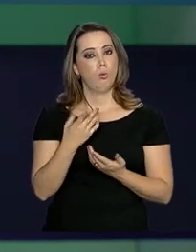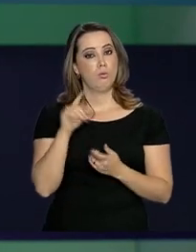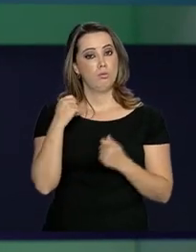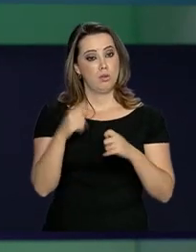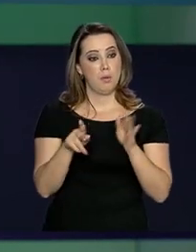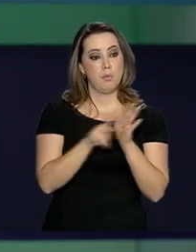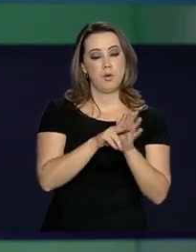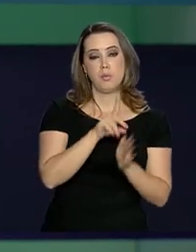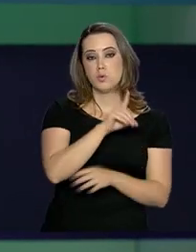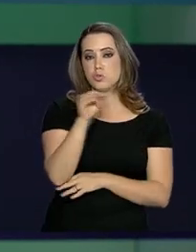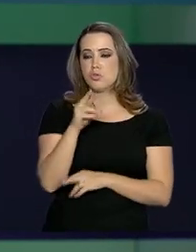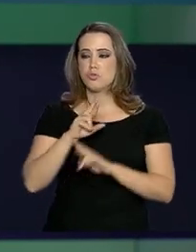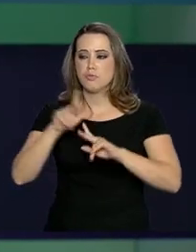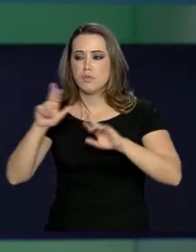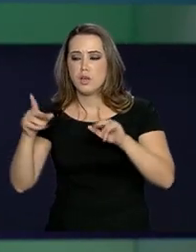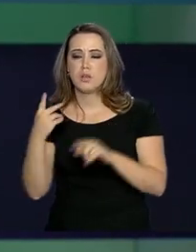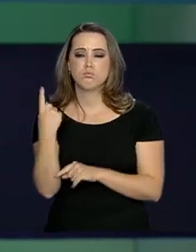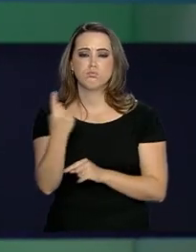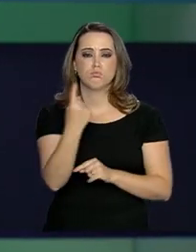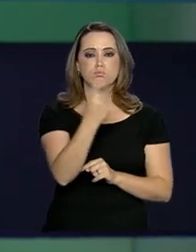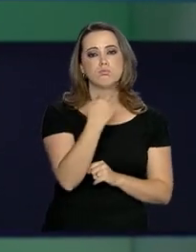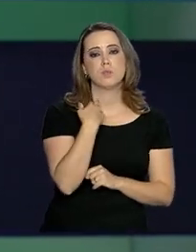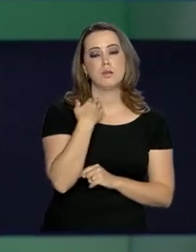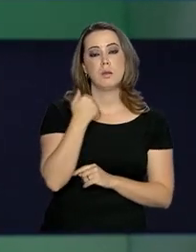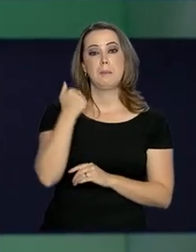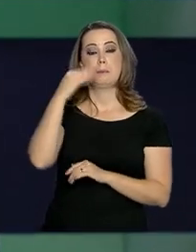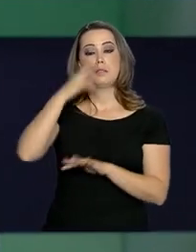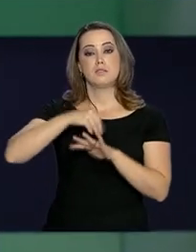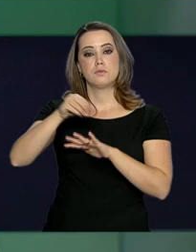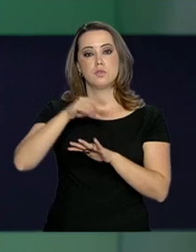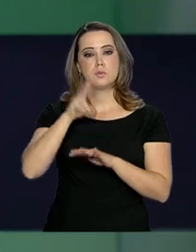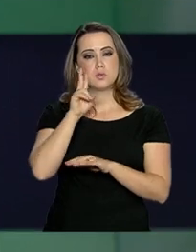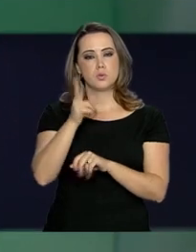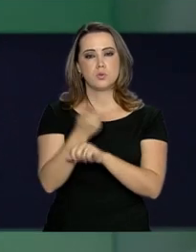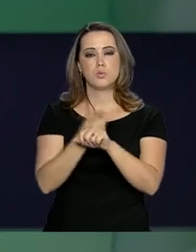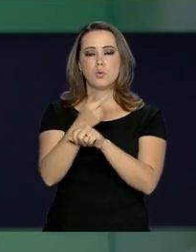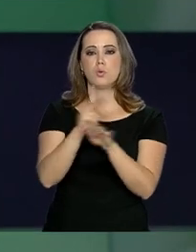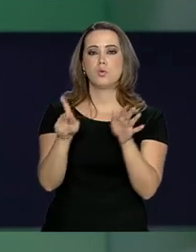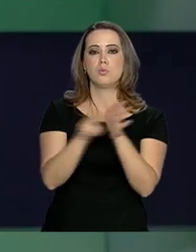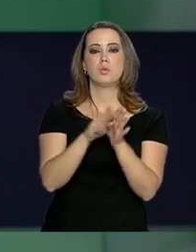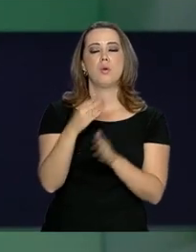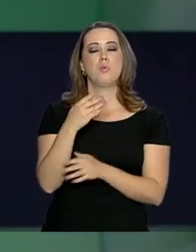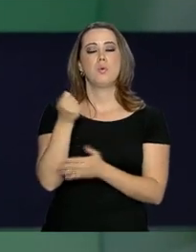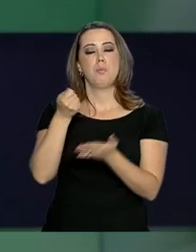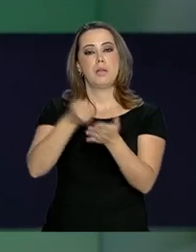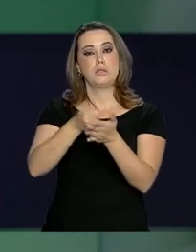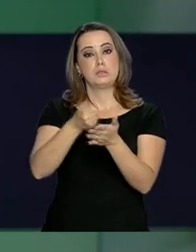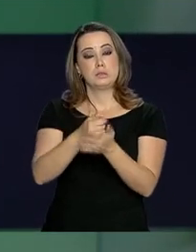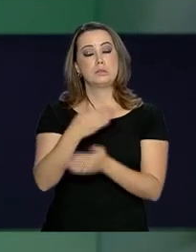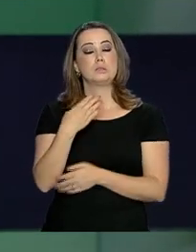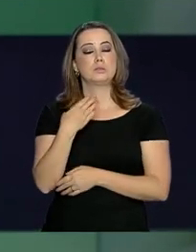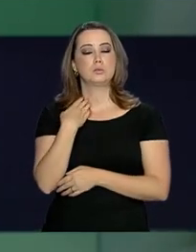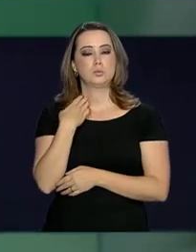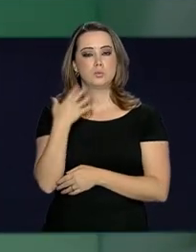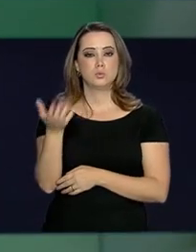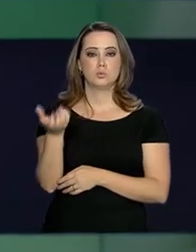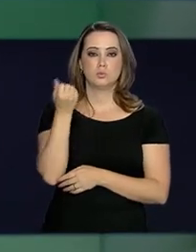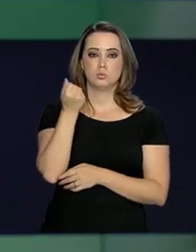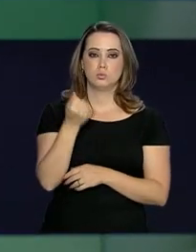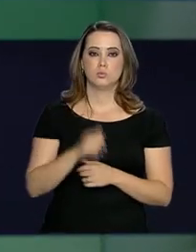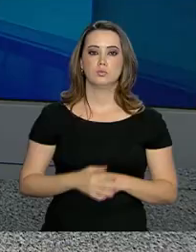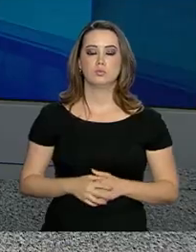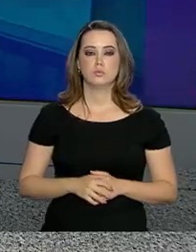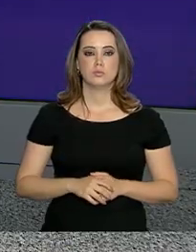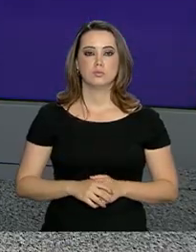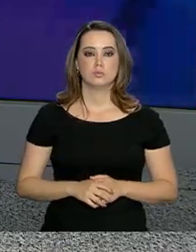comparecimento variam de banco para banco. Para mais informações, procure a agência responsável pelo pagamento do benefício.